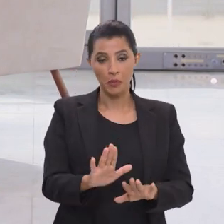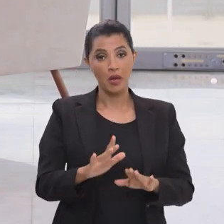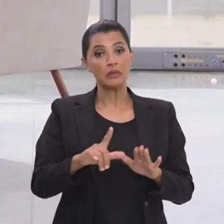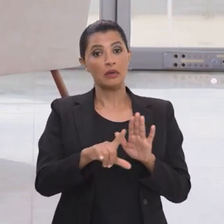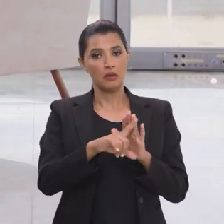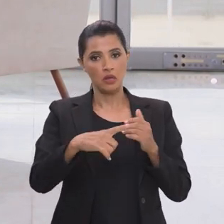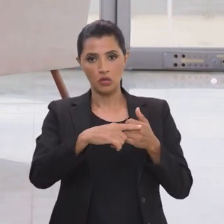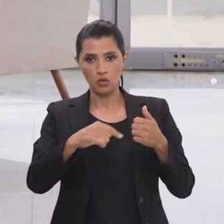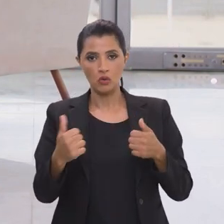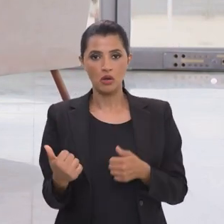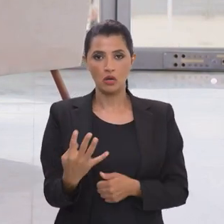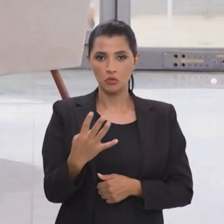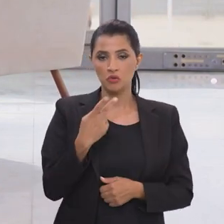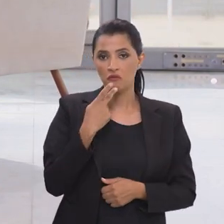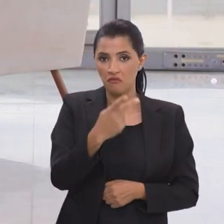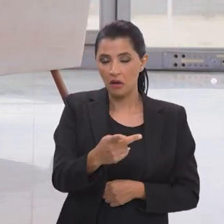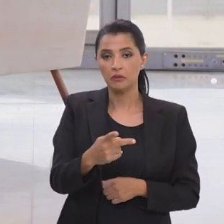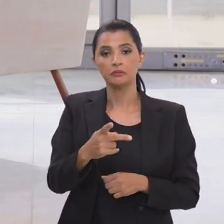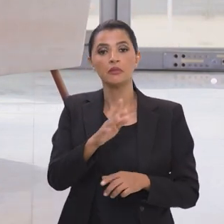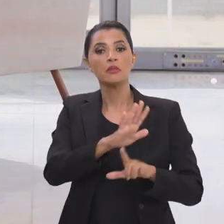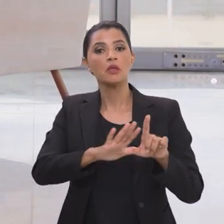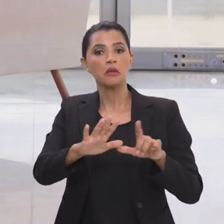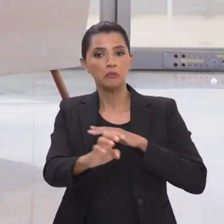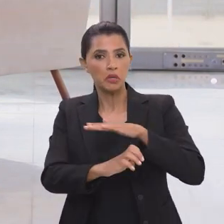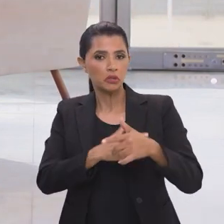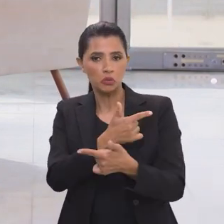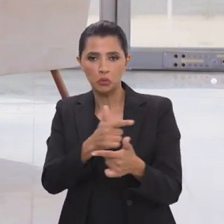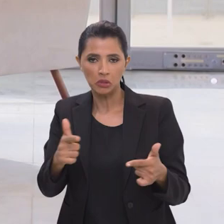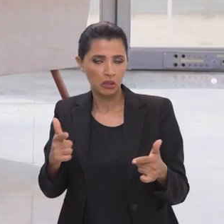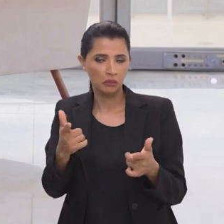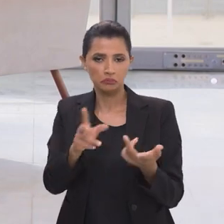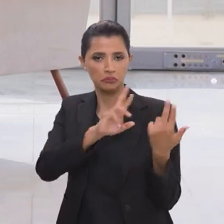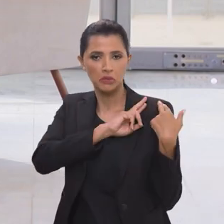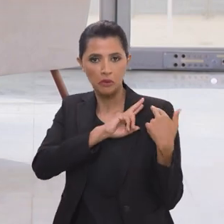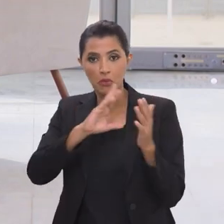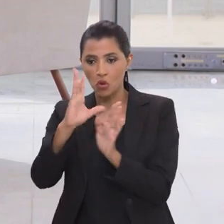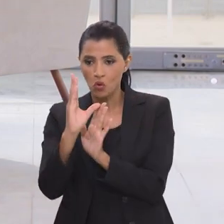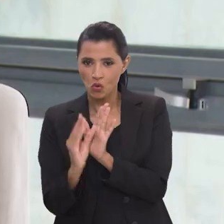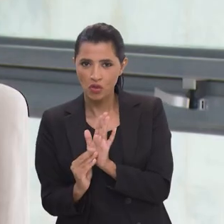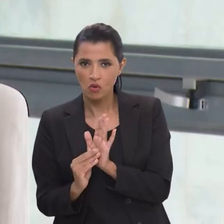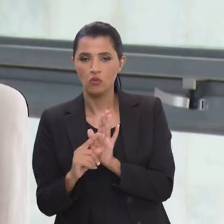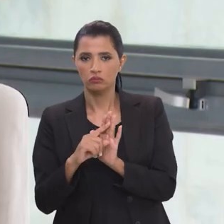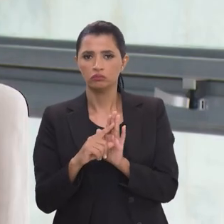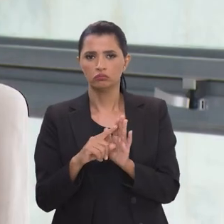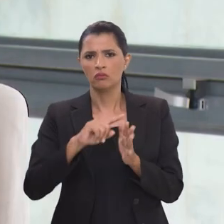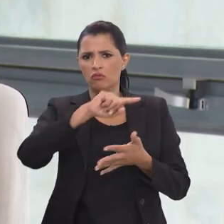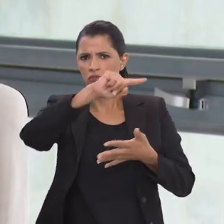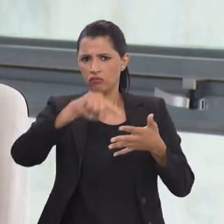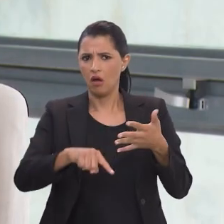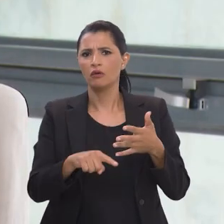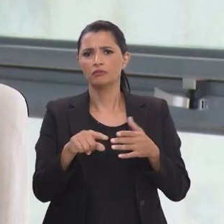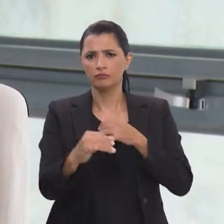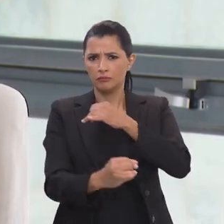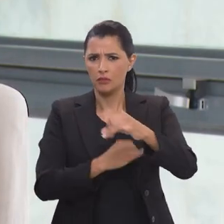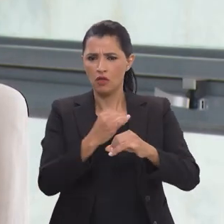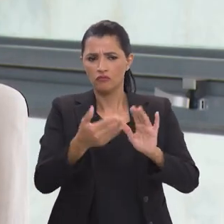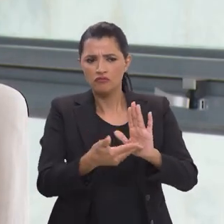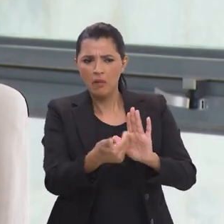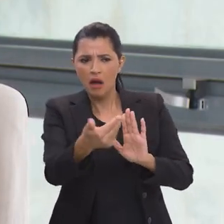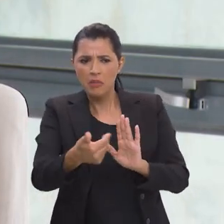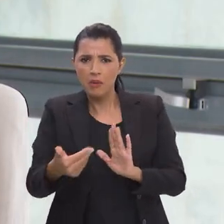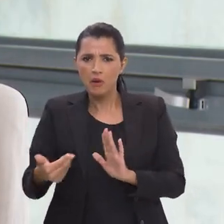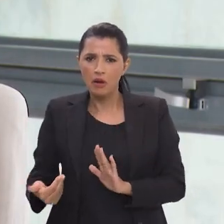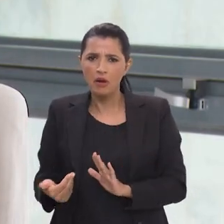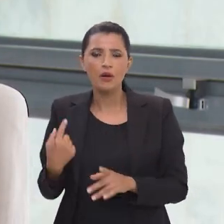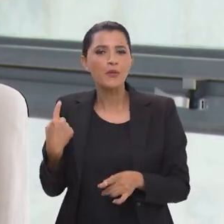por mais que o artigo 14 diga que as plataformas não tinham responsabilidade sobre o conteúdo muito conteúdo foi retirado na internet